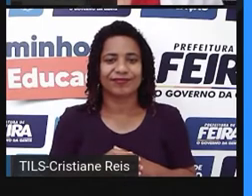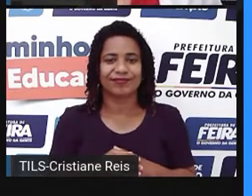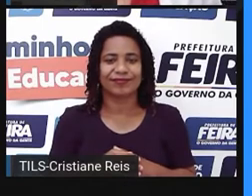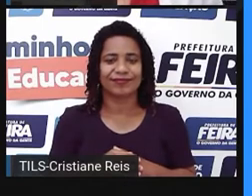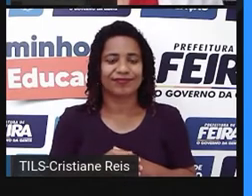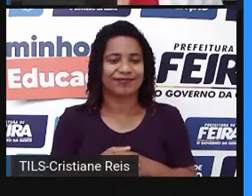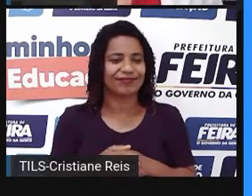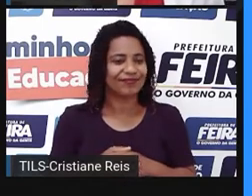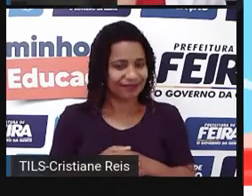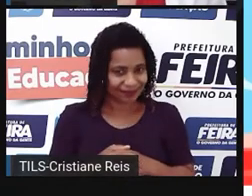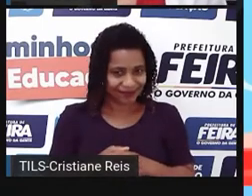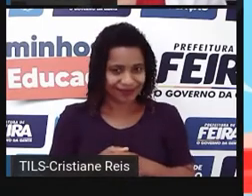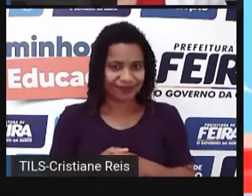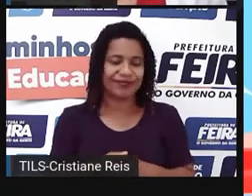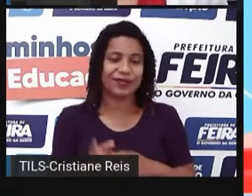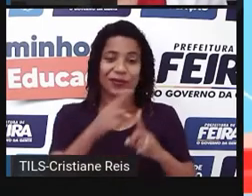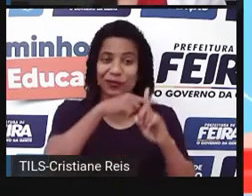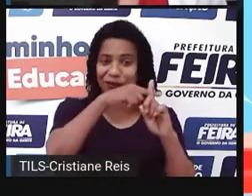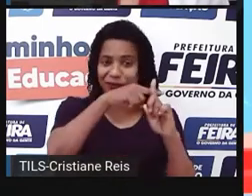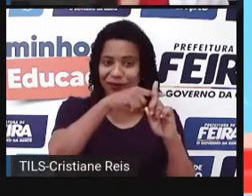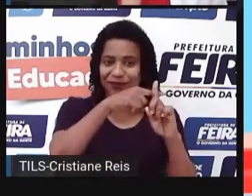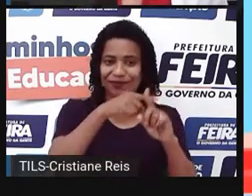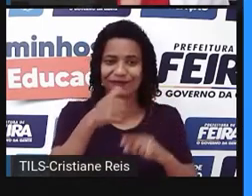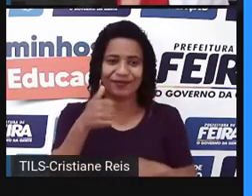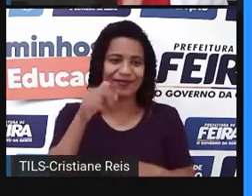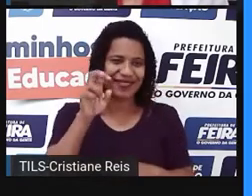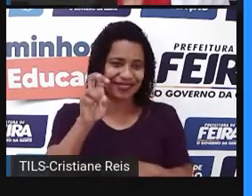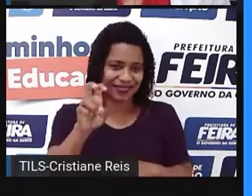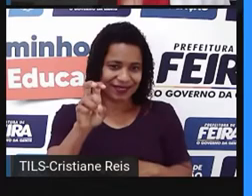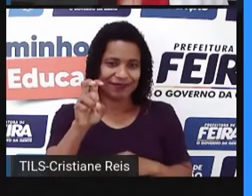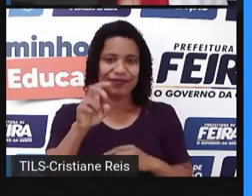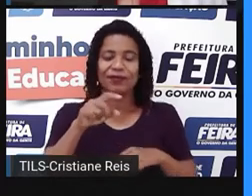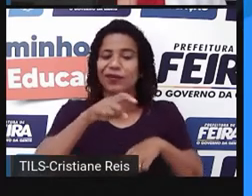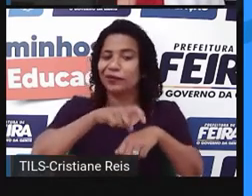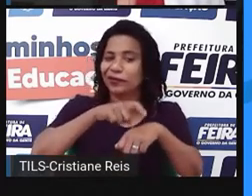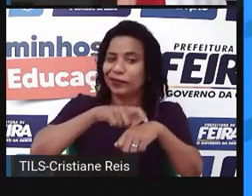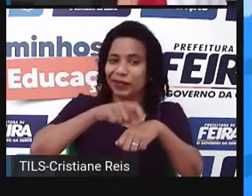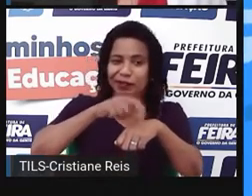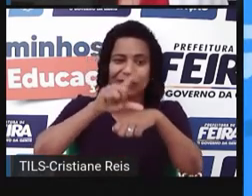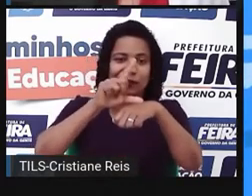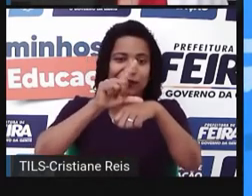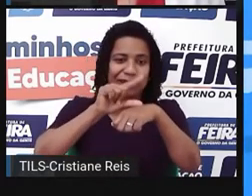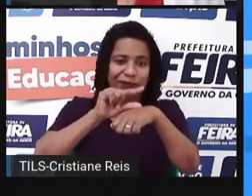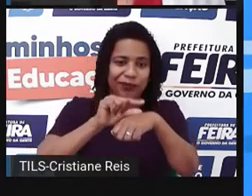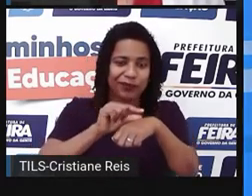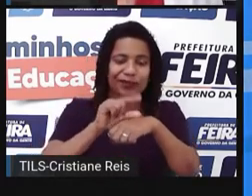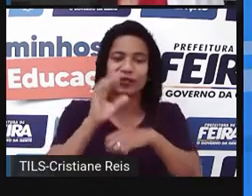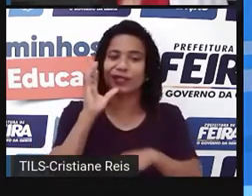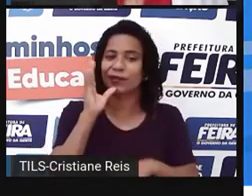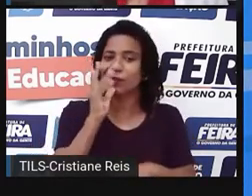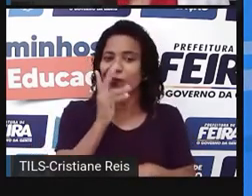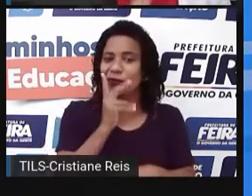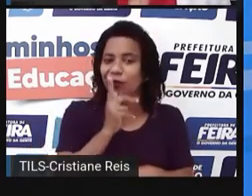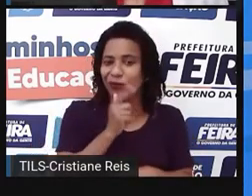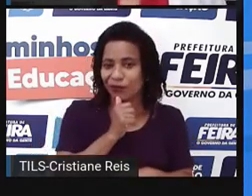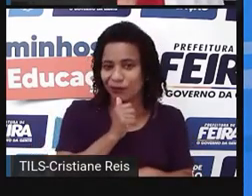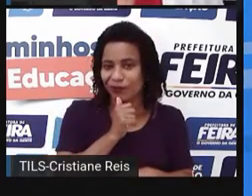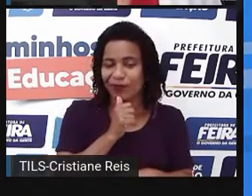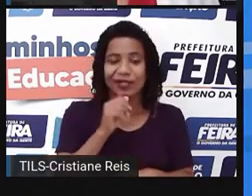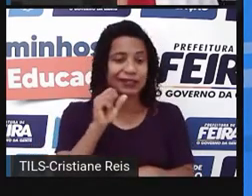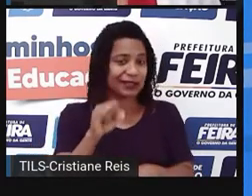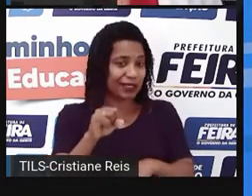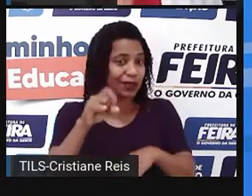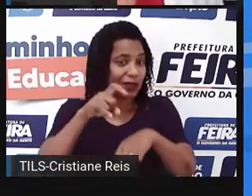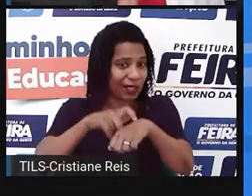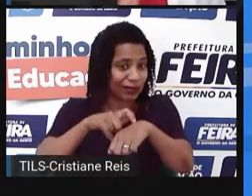Ok. Nós fizemos 15 pontos justamente porque eu excedi o tempo. Então, se eu não tivesse excedido o tempo, eu faria 30